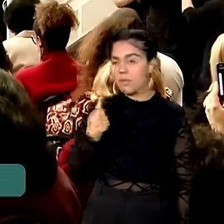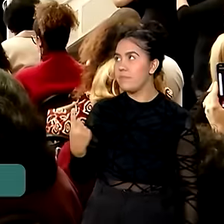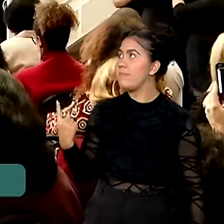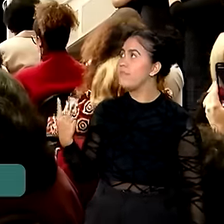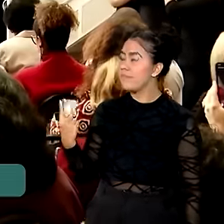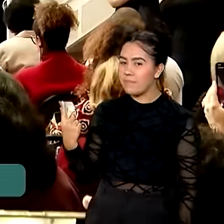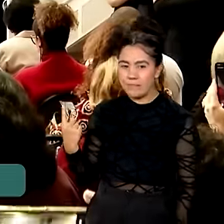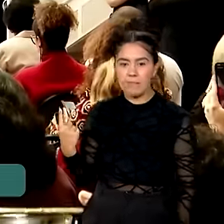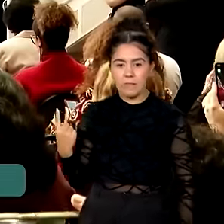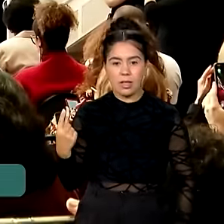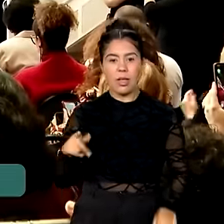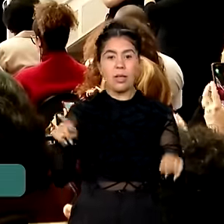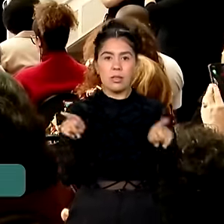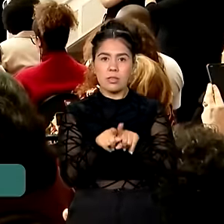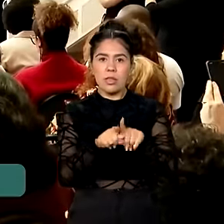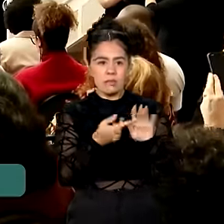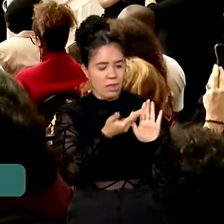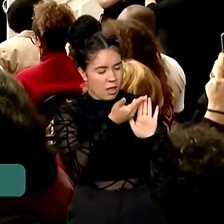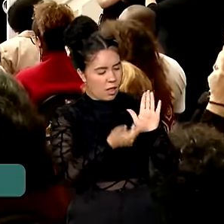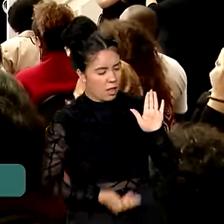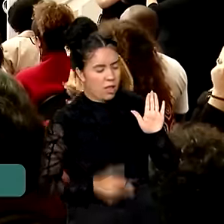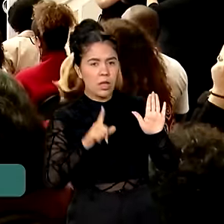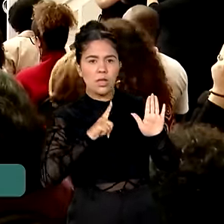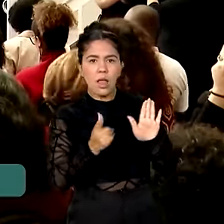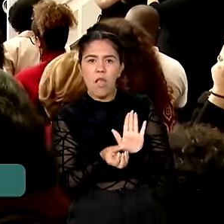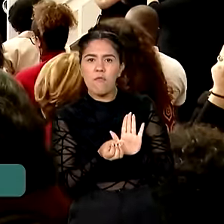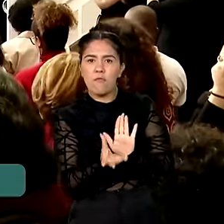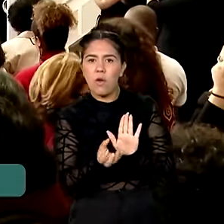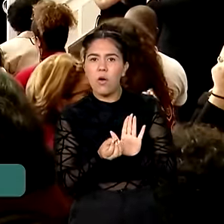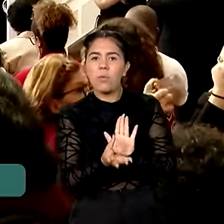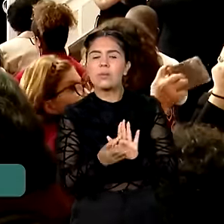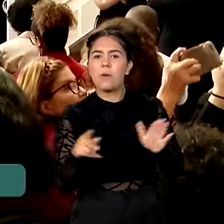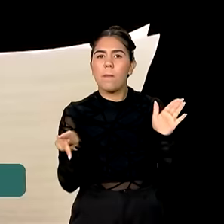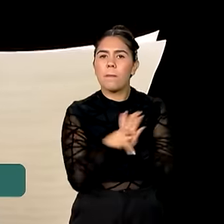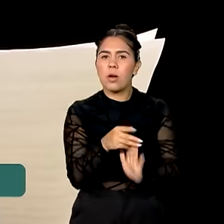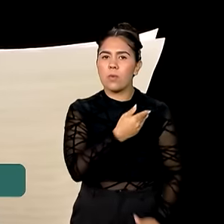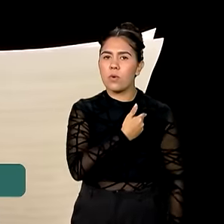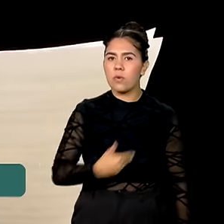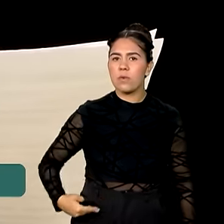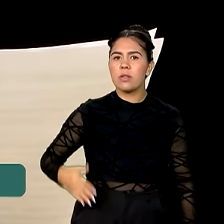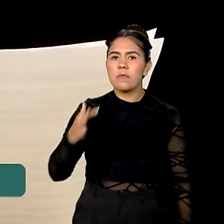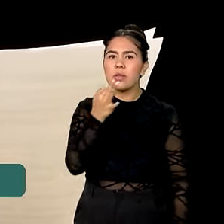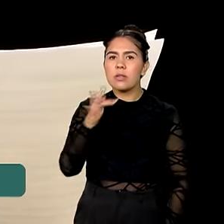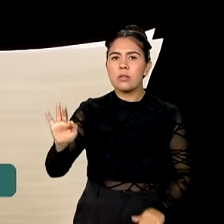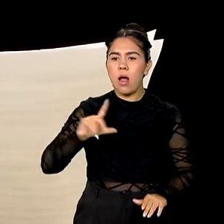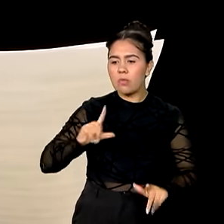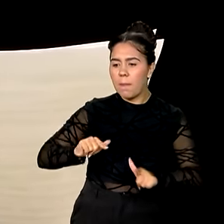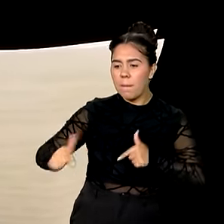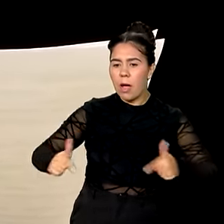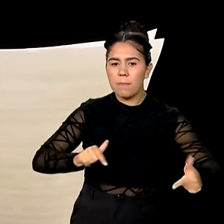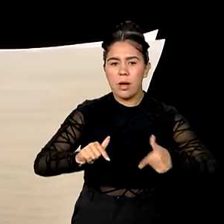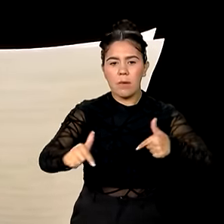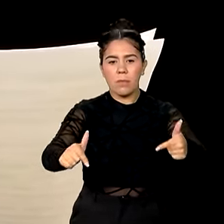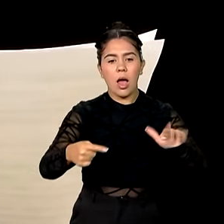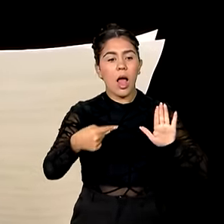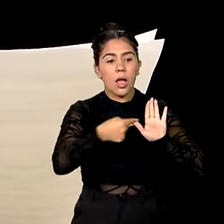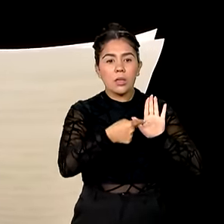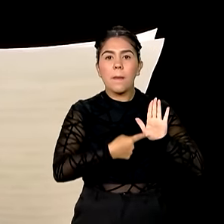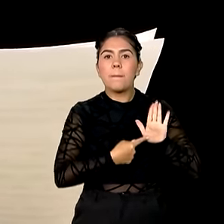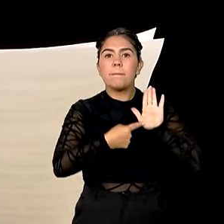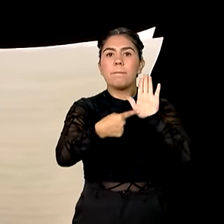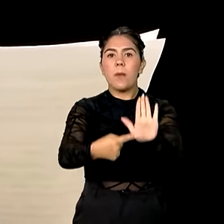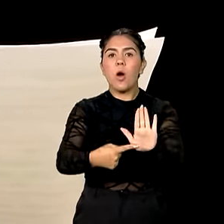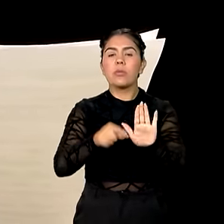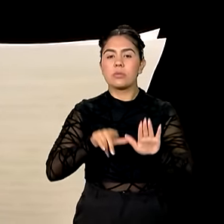Além de trazer as informações sobre o que o governo federal está fazendo, o Relatório Nacional Voluntário aponta os